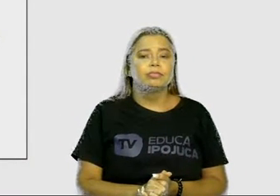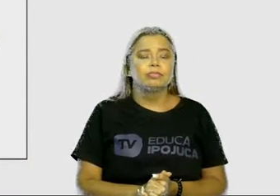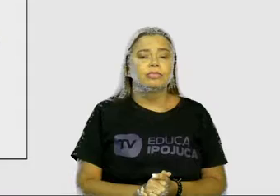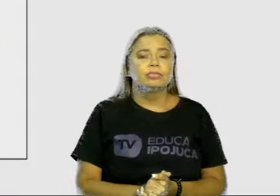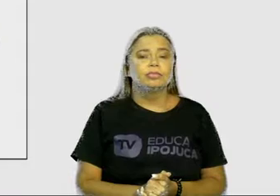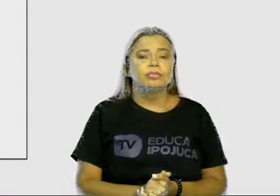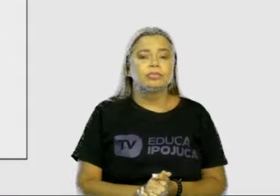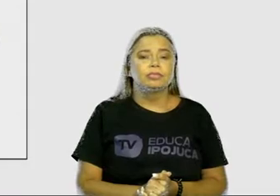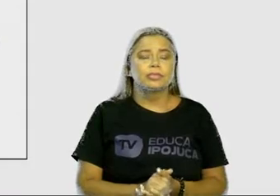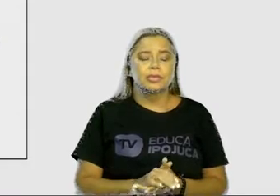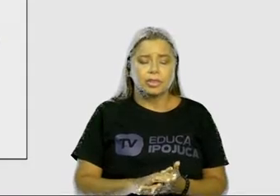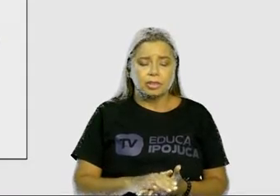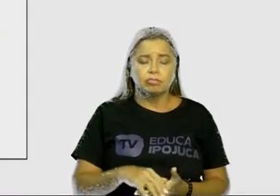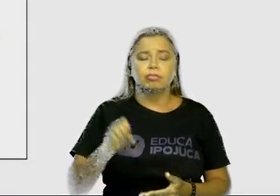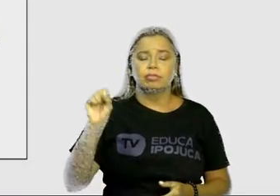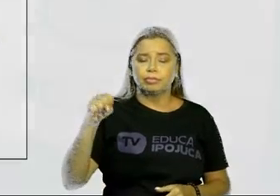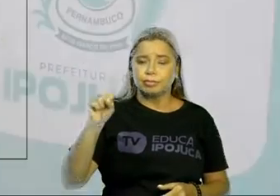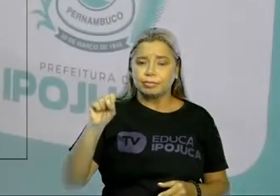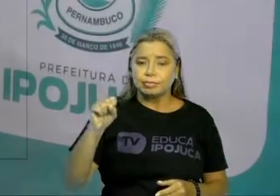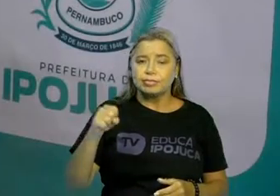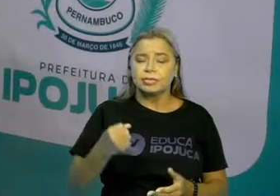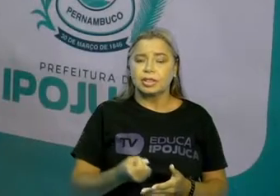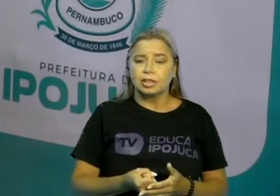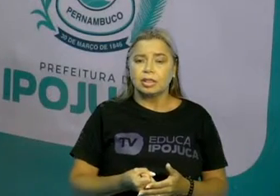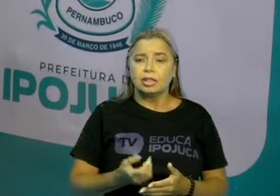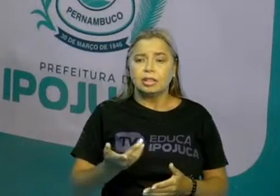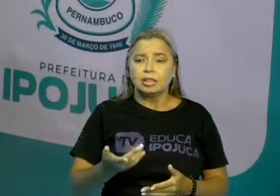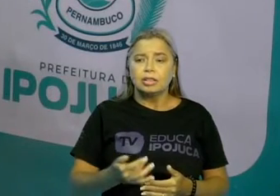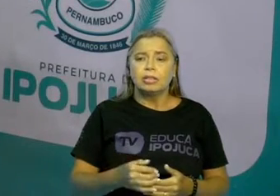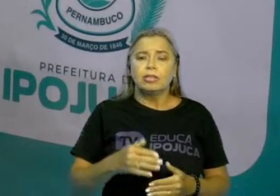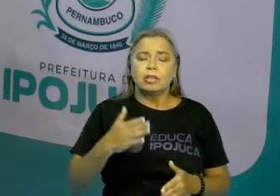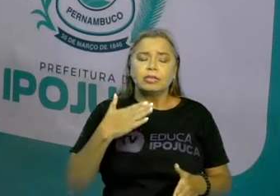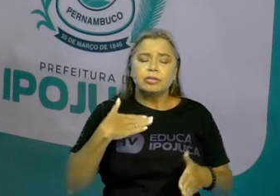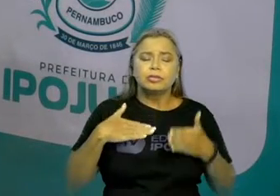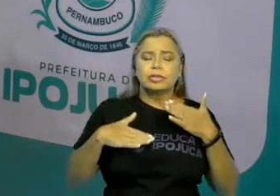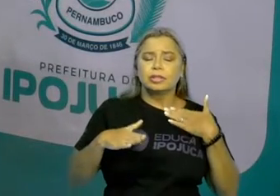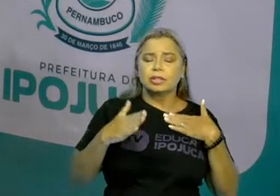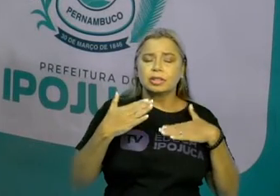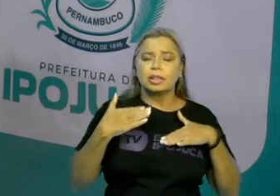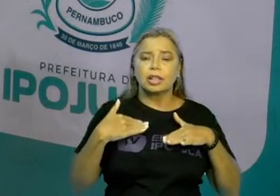É assim mesmo. E aos poucos a gente vai aprendendo a pronúncia.